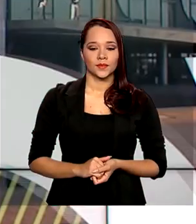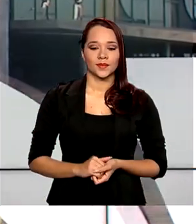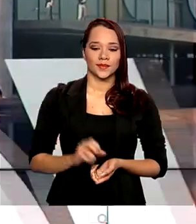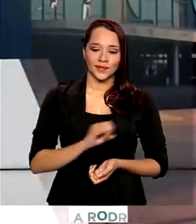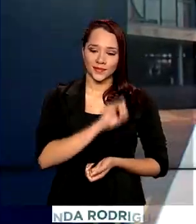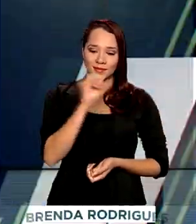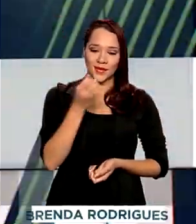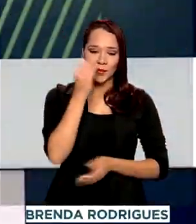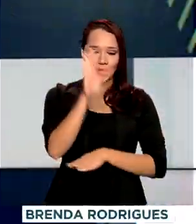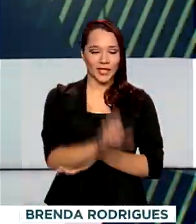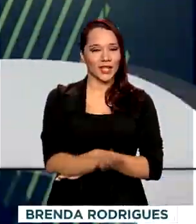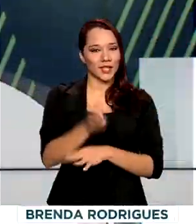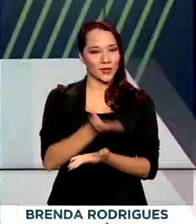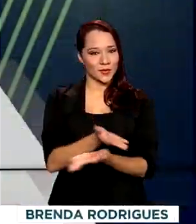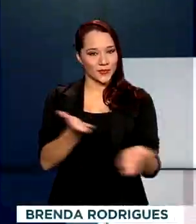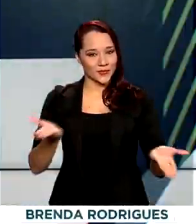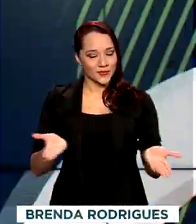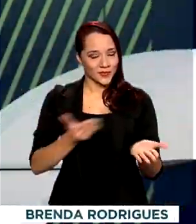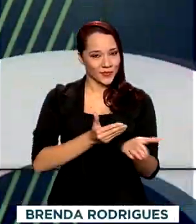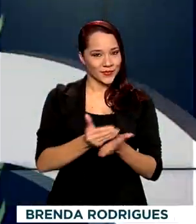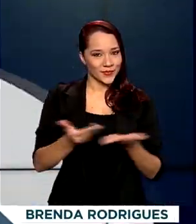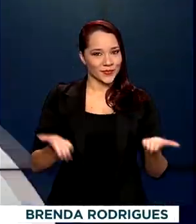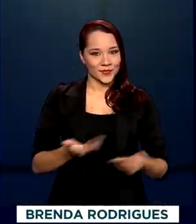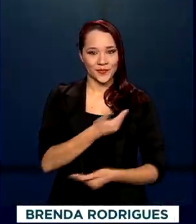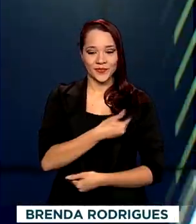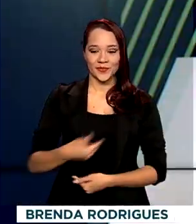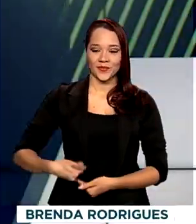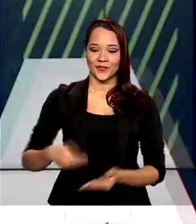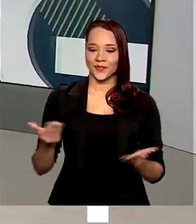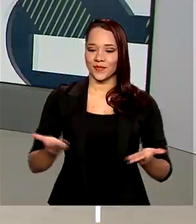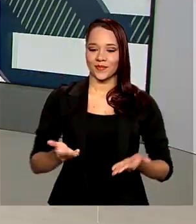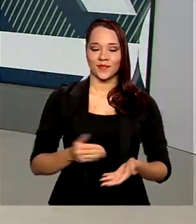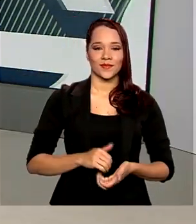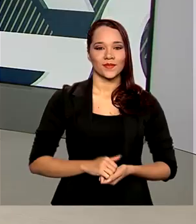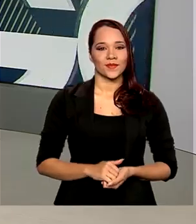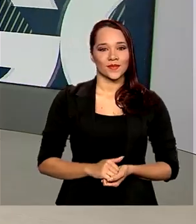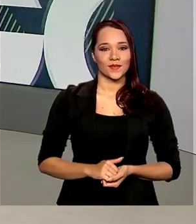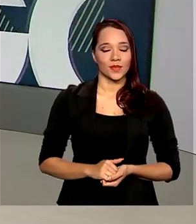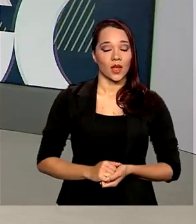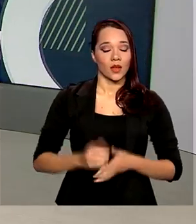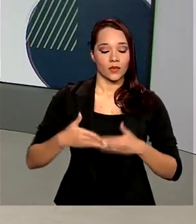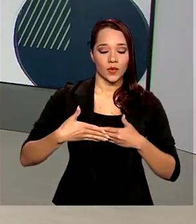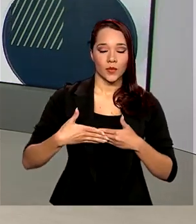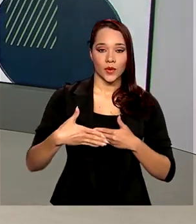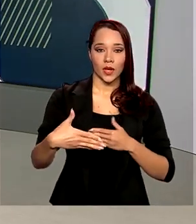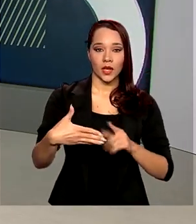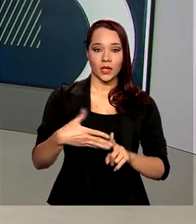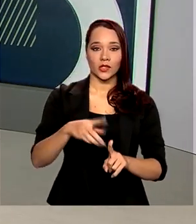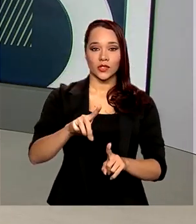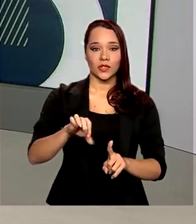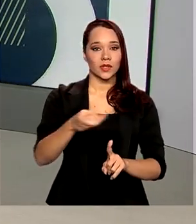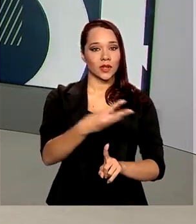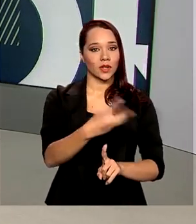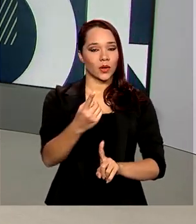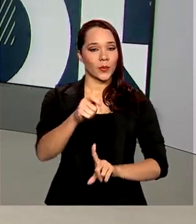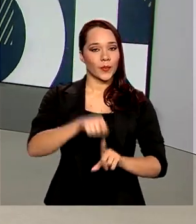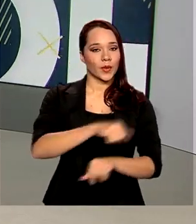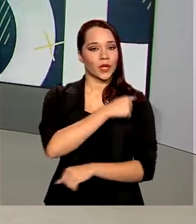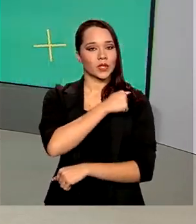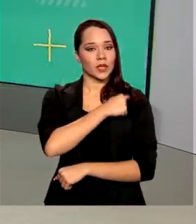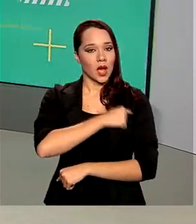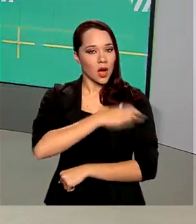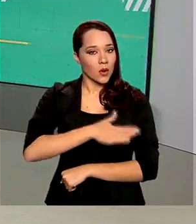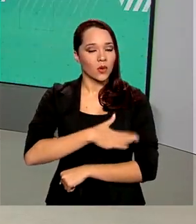Olá, boa tarde para você. Estamos de volta com o Governo Agora. Foi prorrogada até 31 de agosto a vacinação